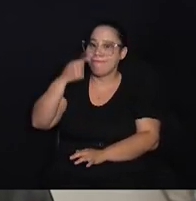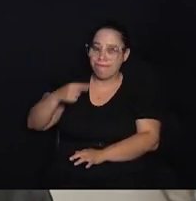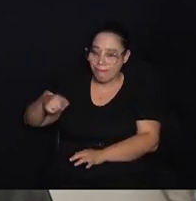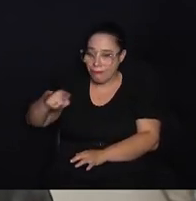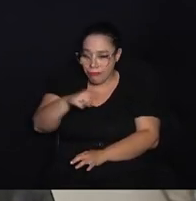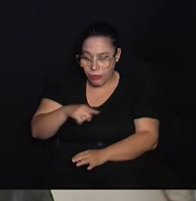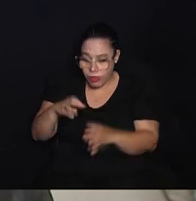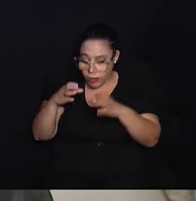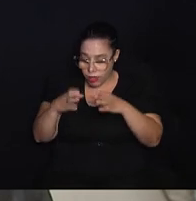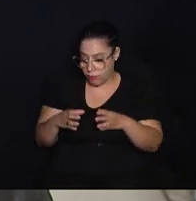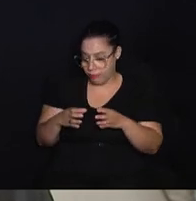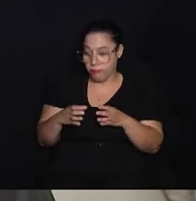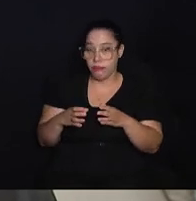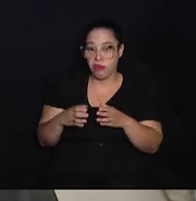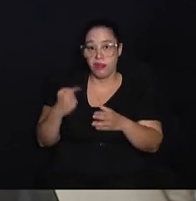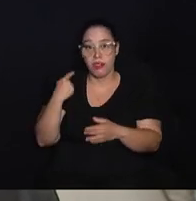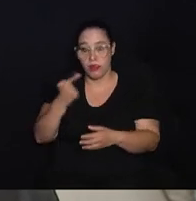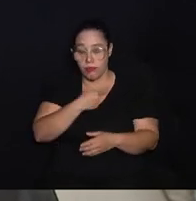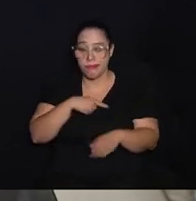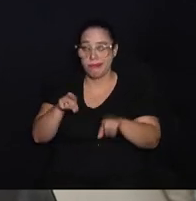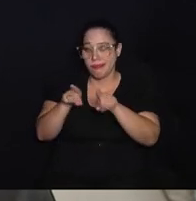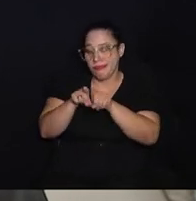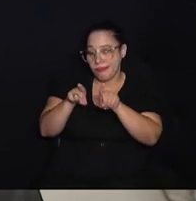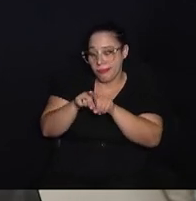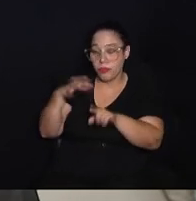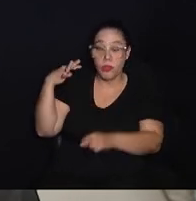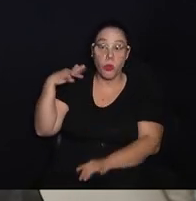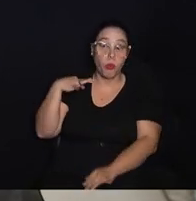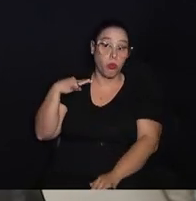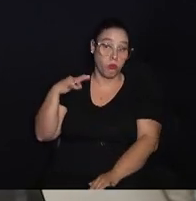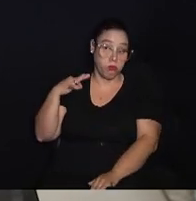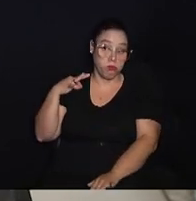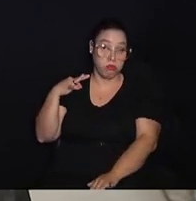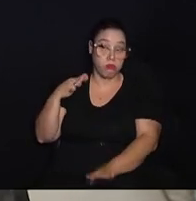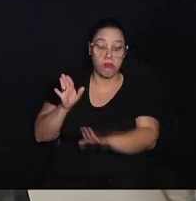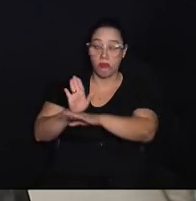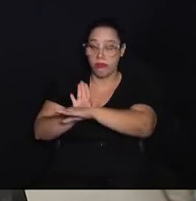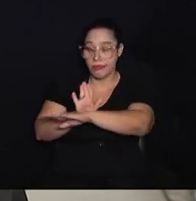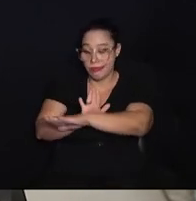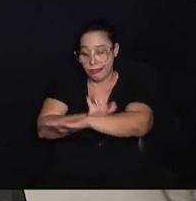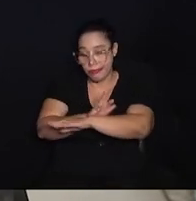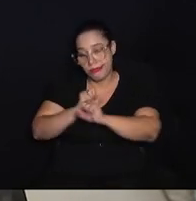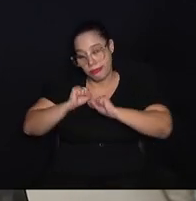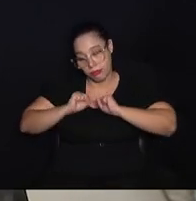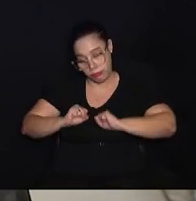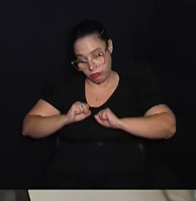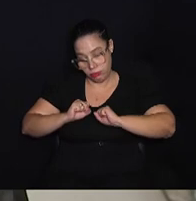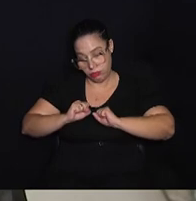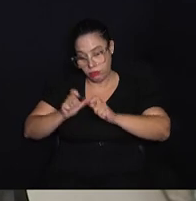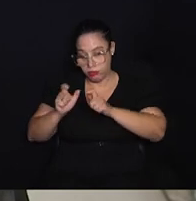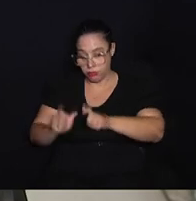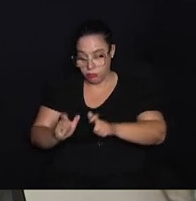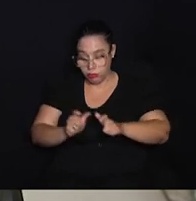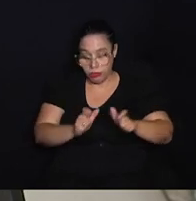momento, né? E para a gente também, como voluntário, estar ajudando e poder as pessoas serem